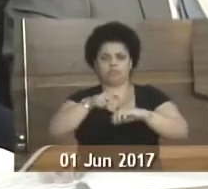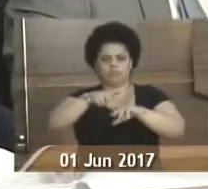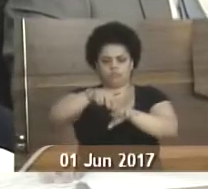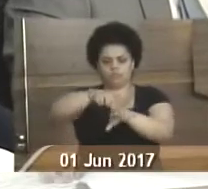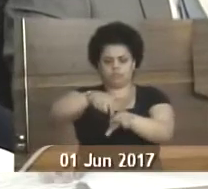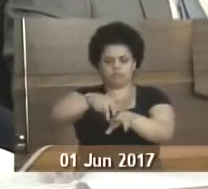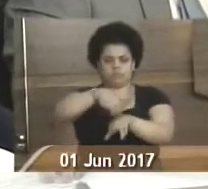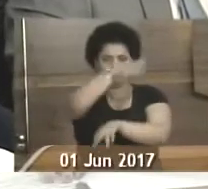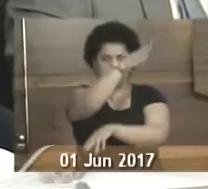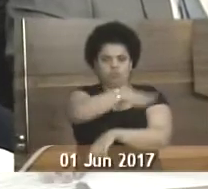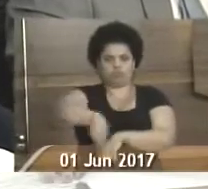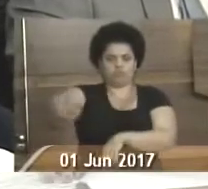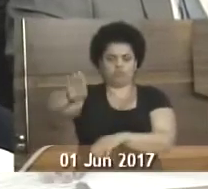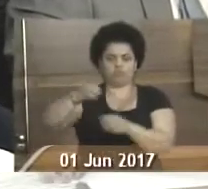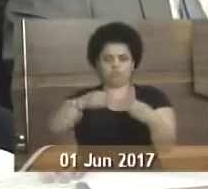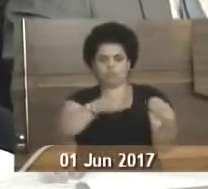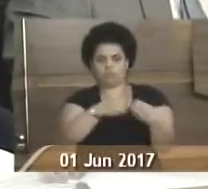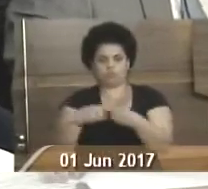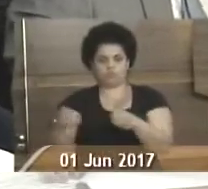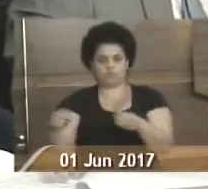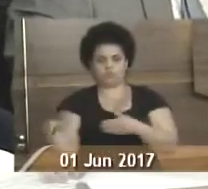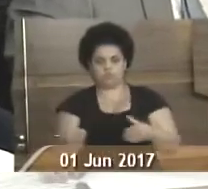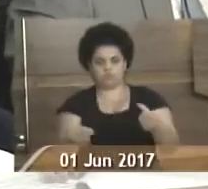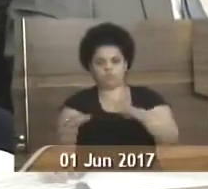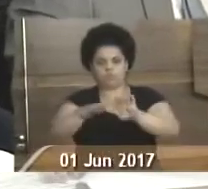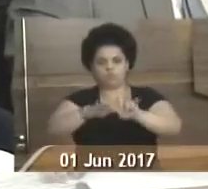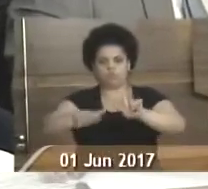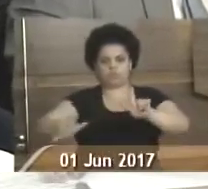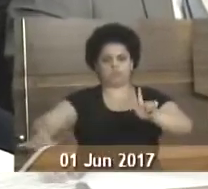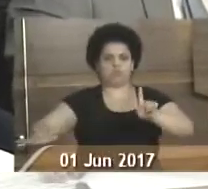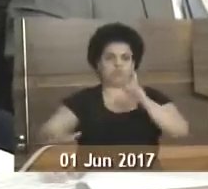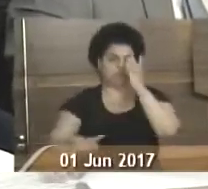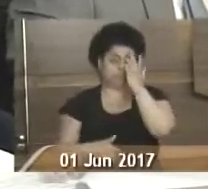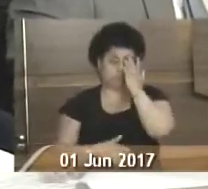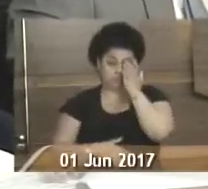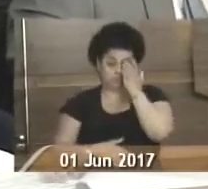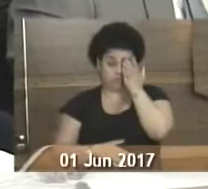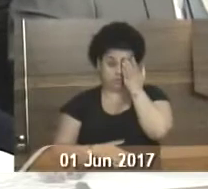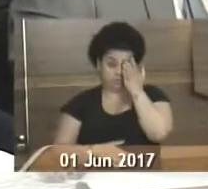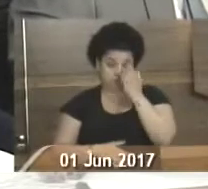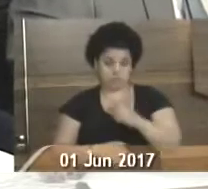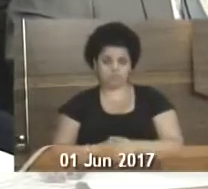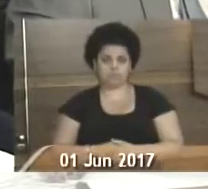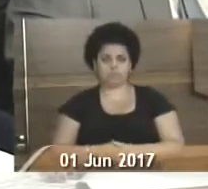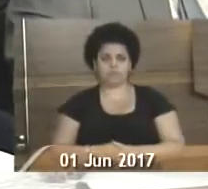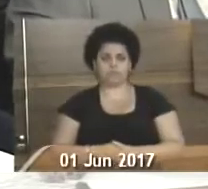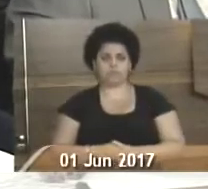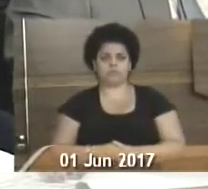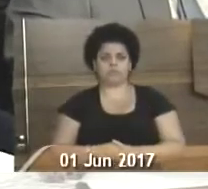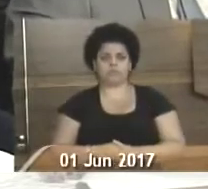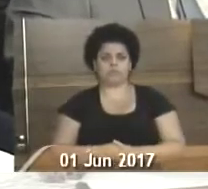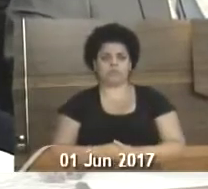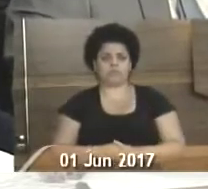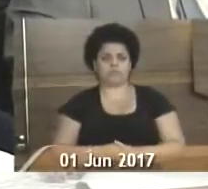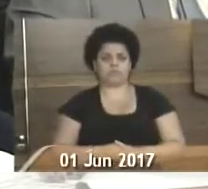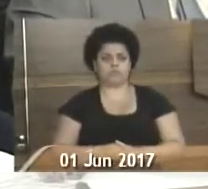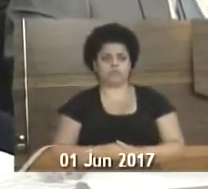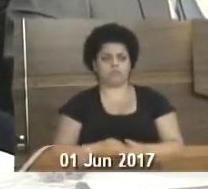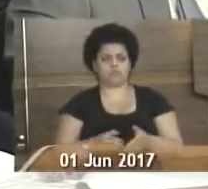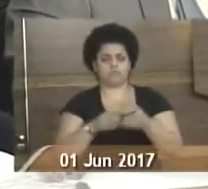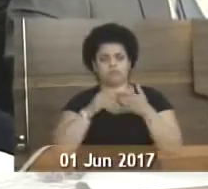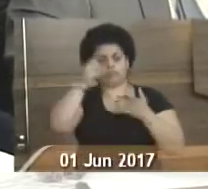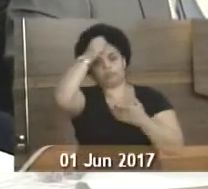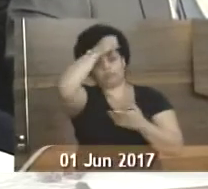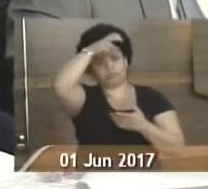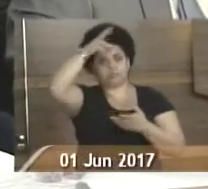na Rua Irineu Marconi, próximo ao Rio Garatucaia, bairro Garatucaia. Indicação nº 2.66. Elinho do Sindicato. Indicando ao